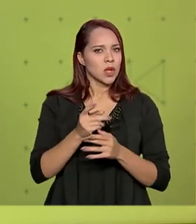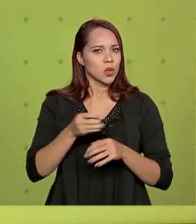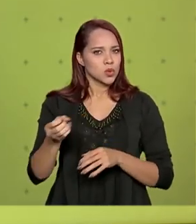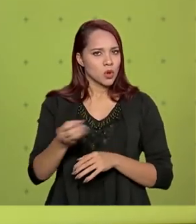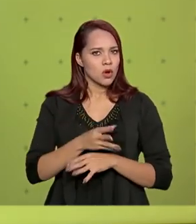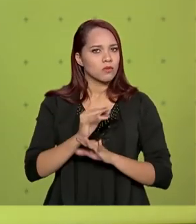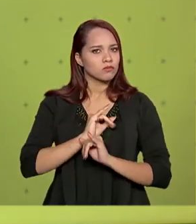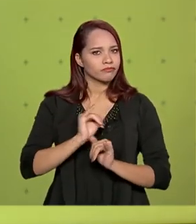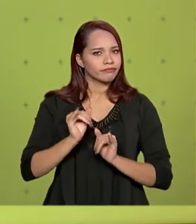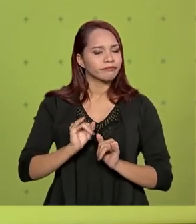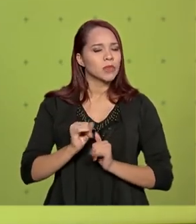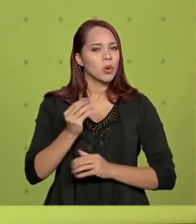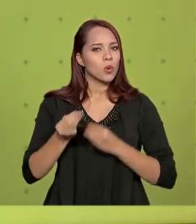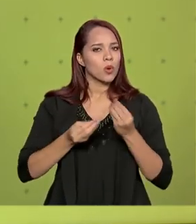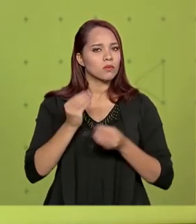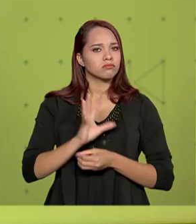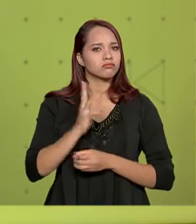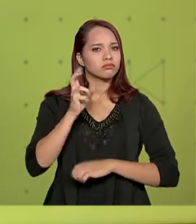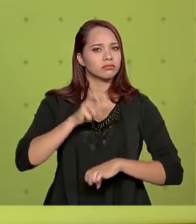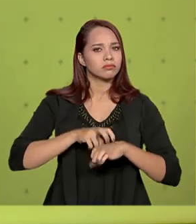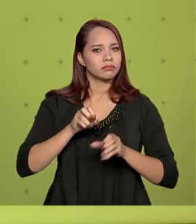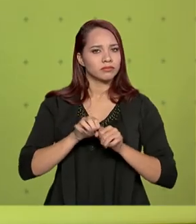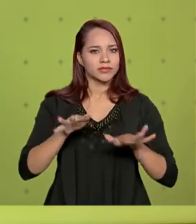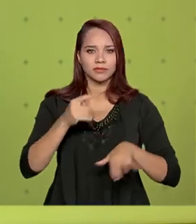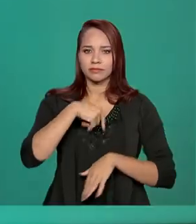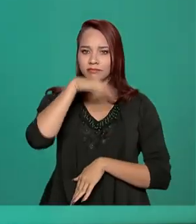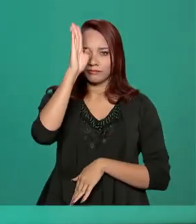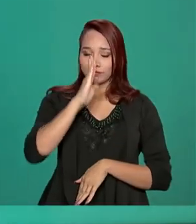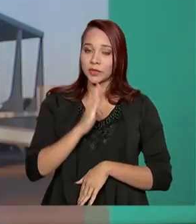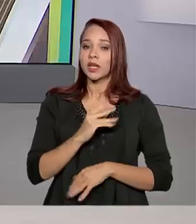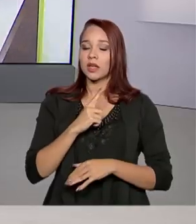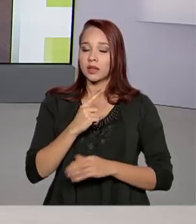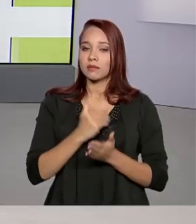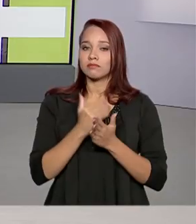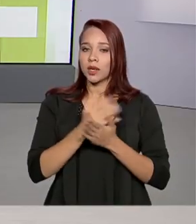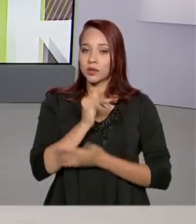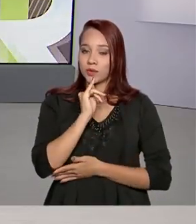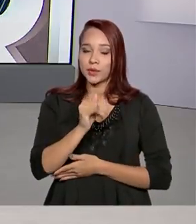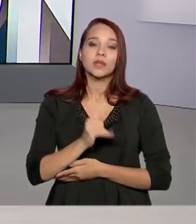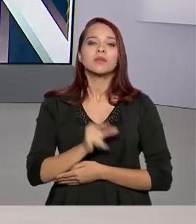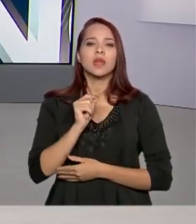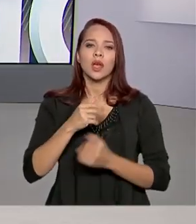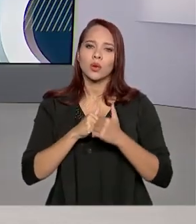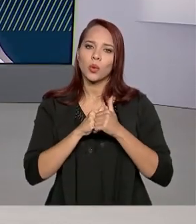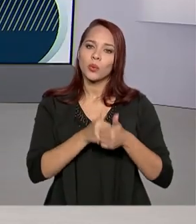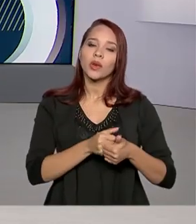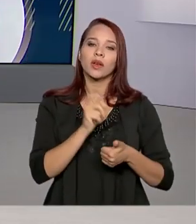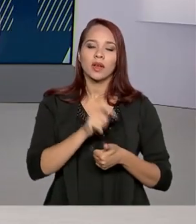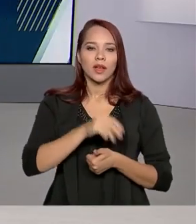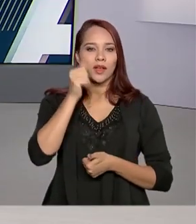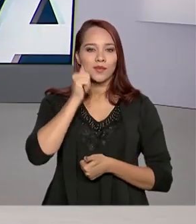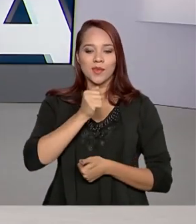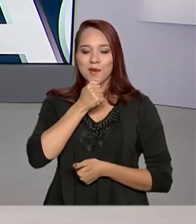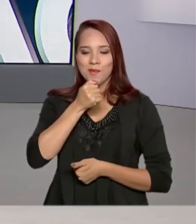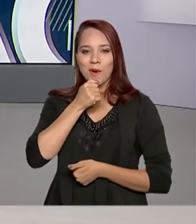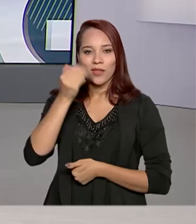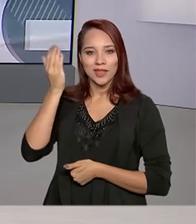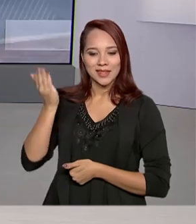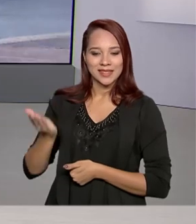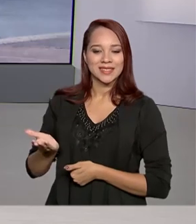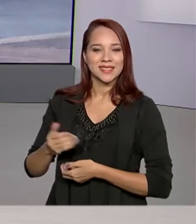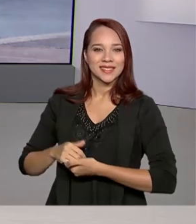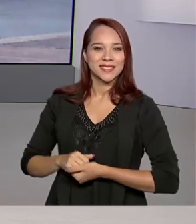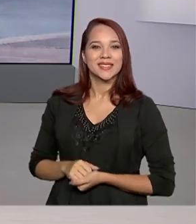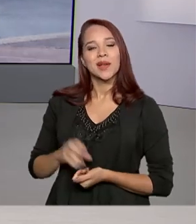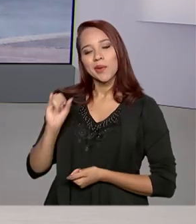situação do coronavírus no Brasil e daqui a pouco sai mais um boletim. Quem acompanha é a repórter Márcia Fernandes que fala com a gente